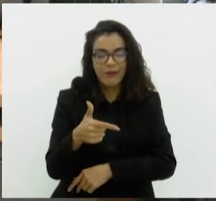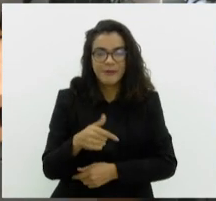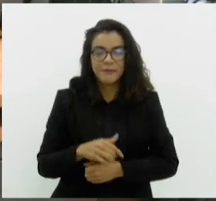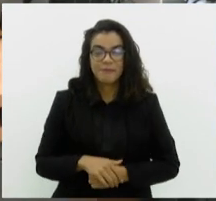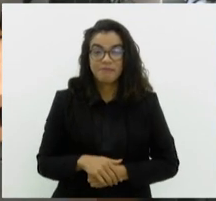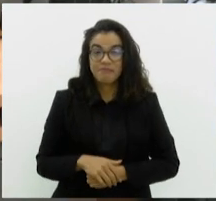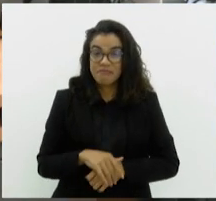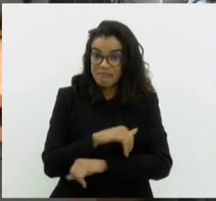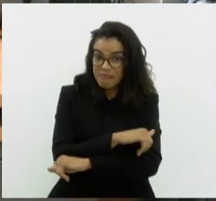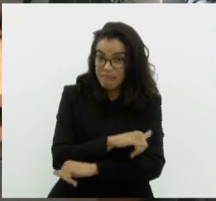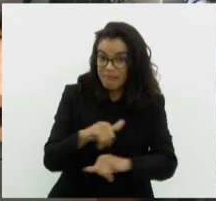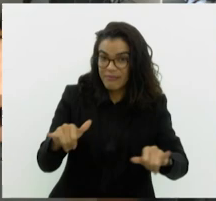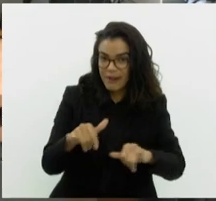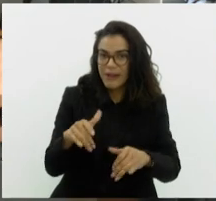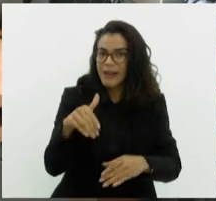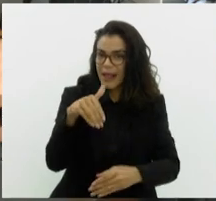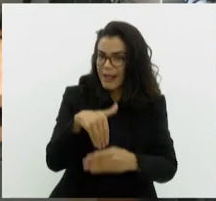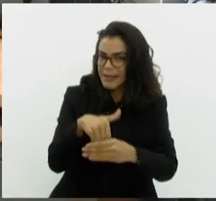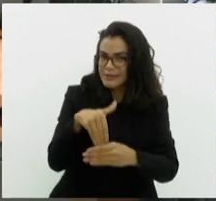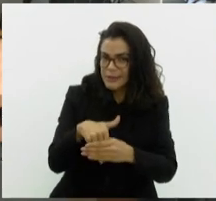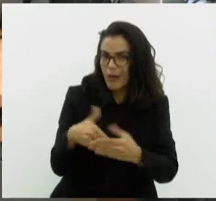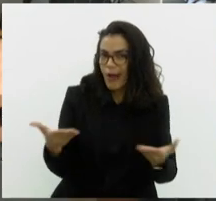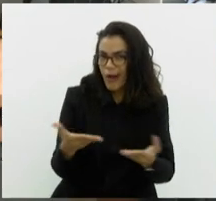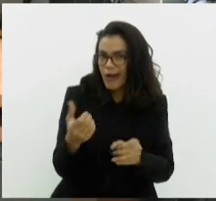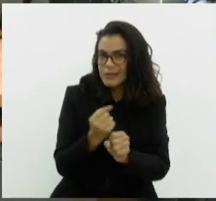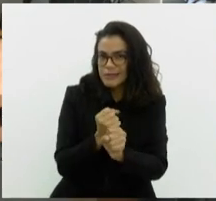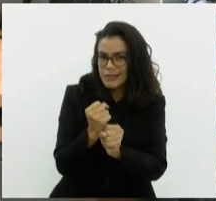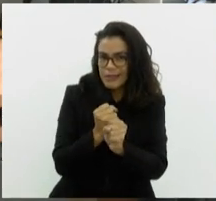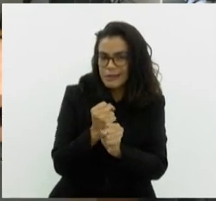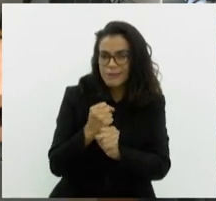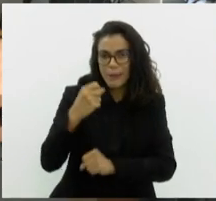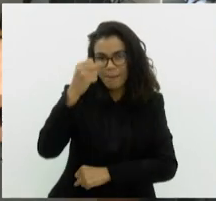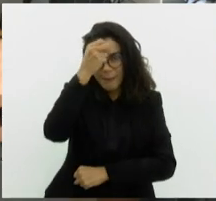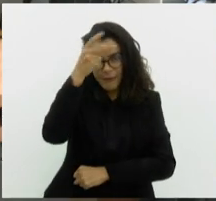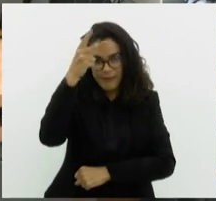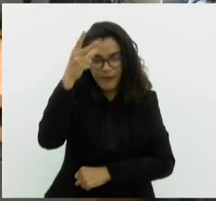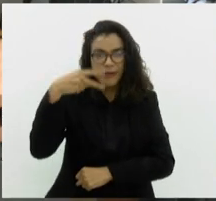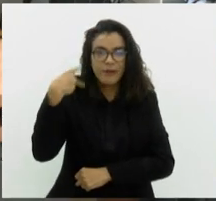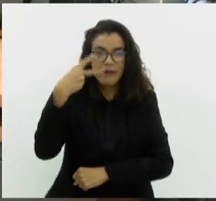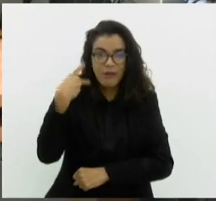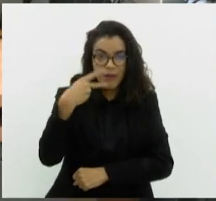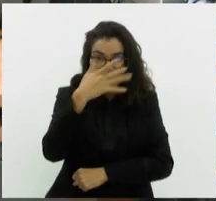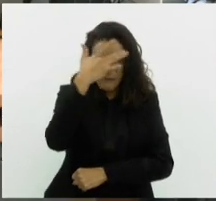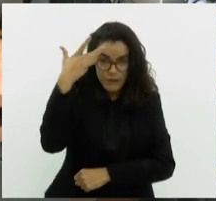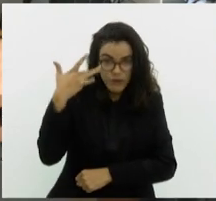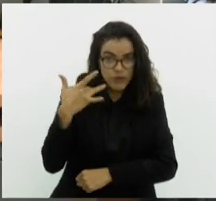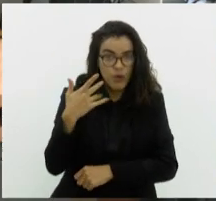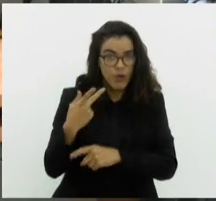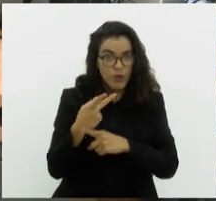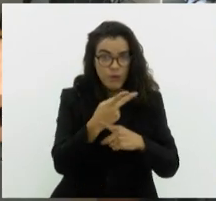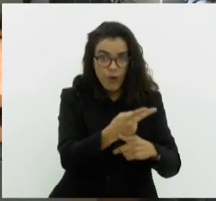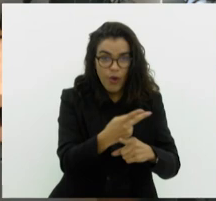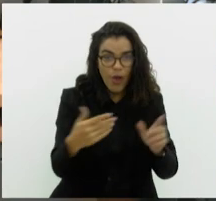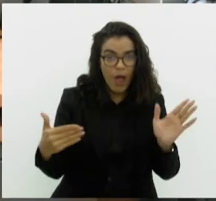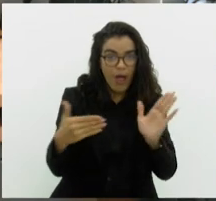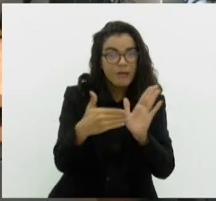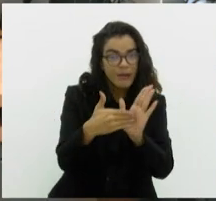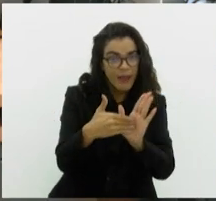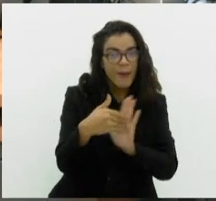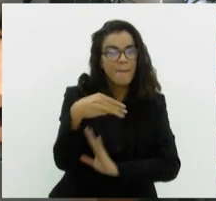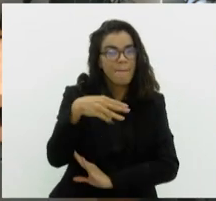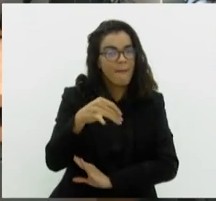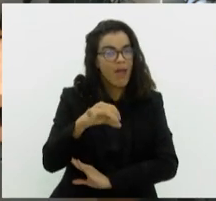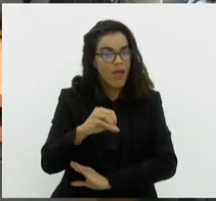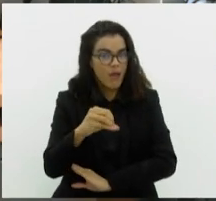Lembrando que esse ano tem eleição para prefeito e vereadores, e quem ainda não regularizou o título, tem até o início de maio para fazer.